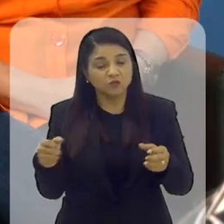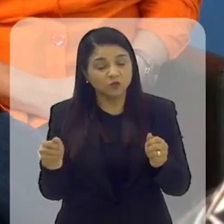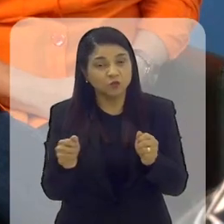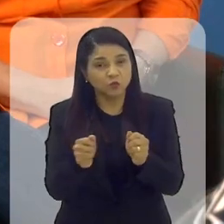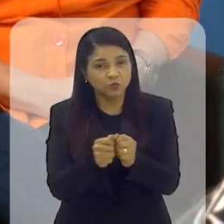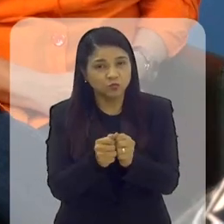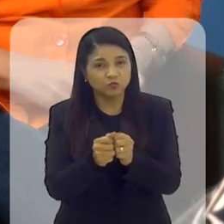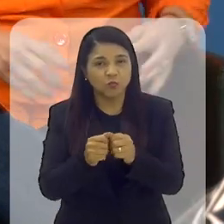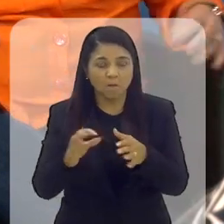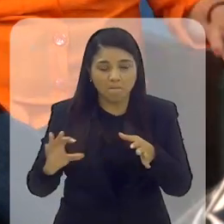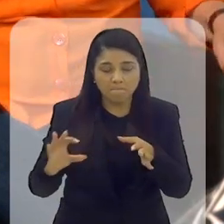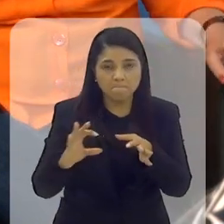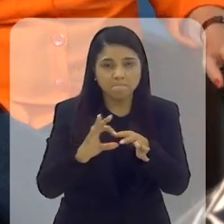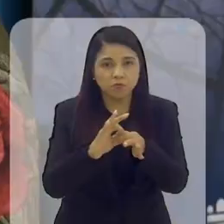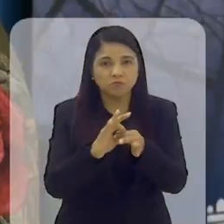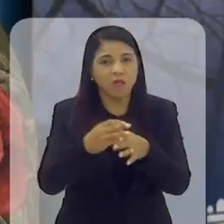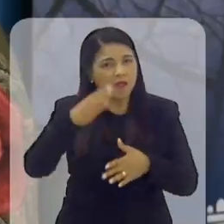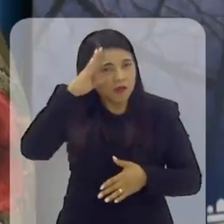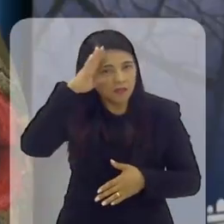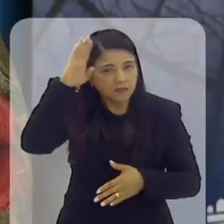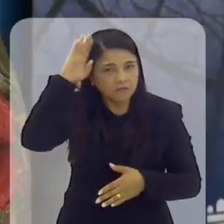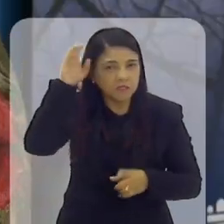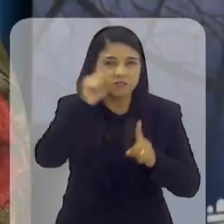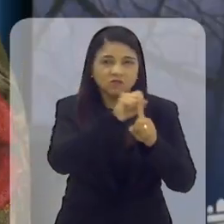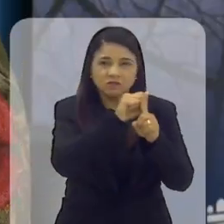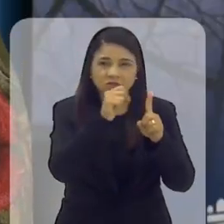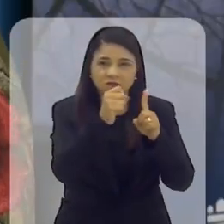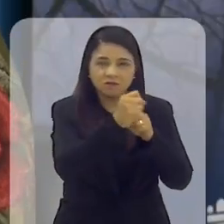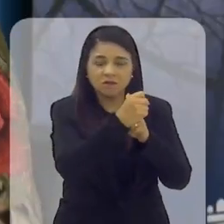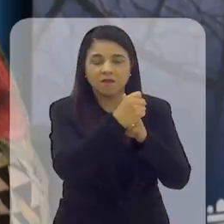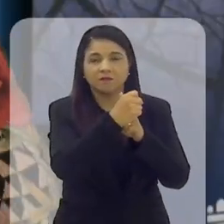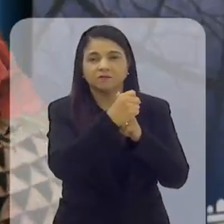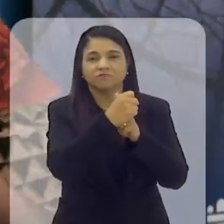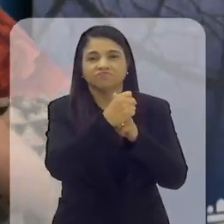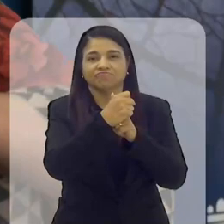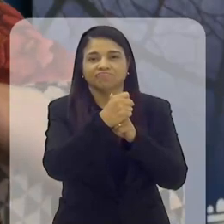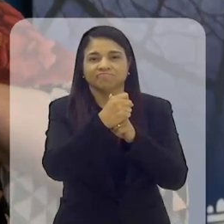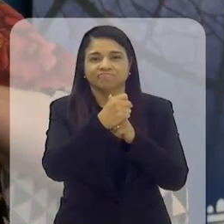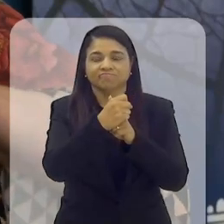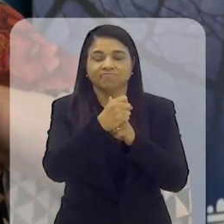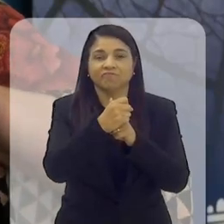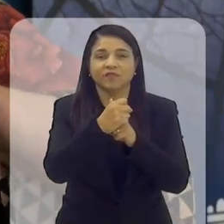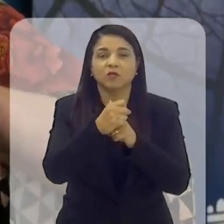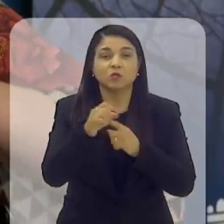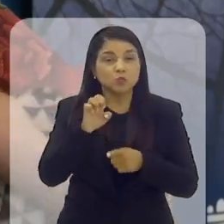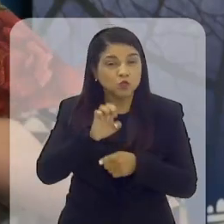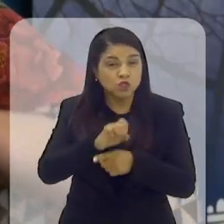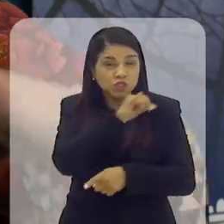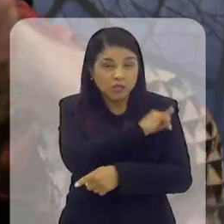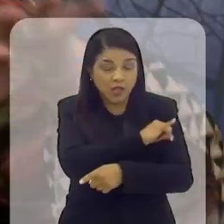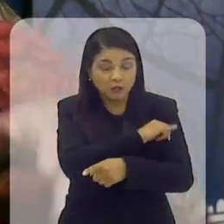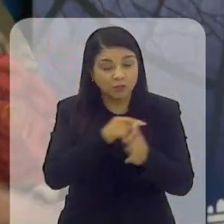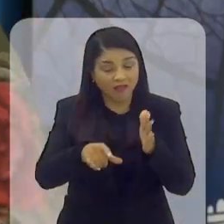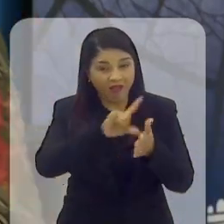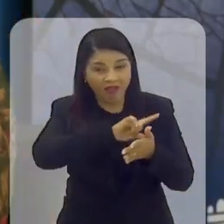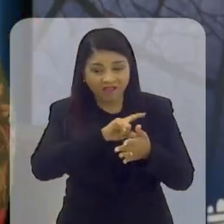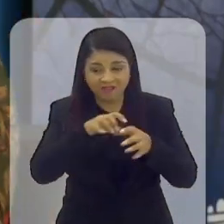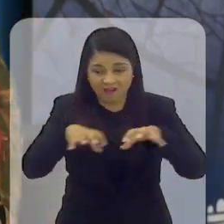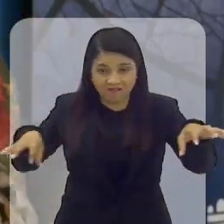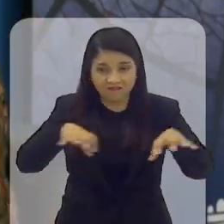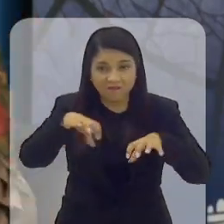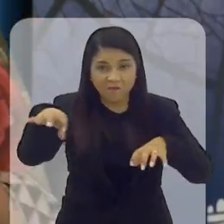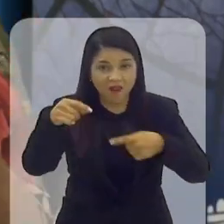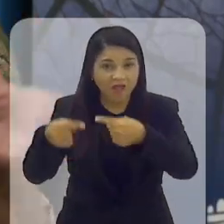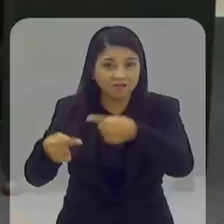juntar representantes de academia, da sociedade e do Estado. Porque, antes, eles faziam discussões em separado e depois